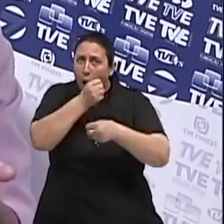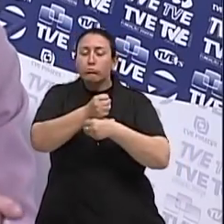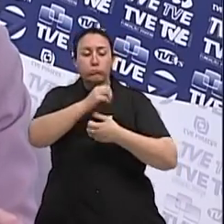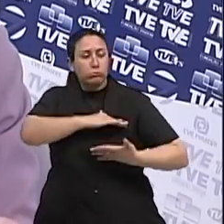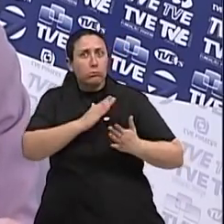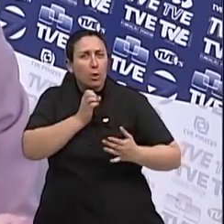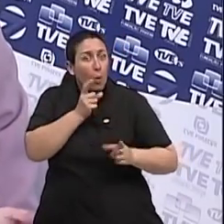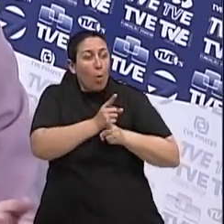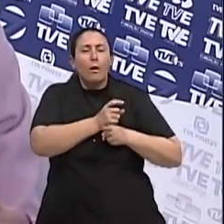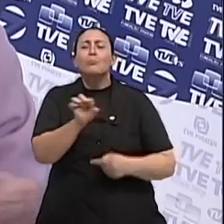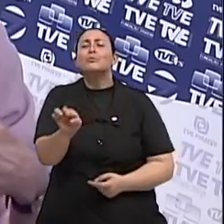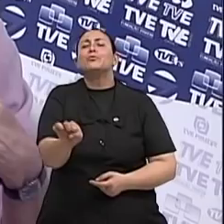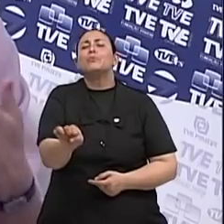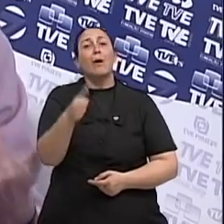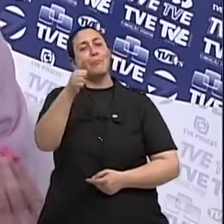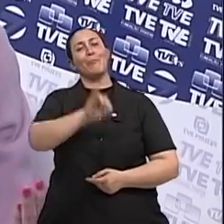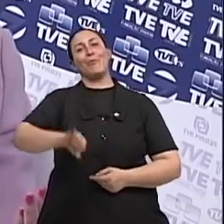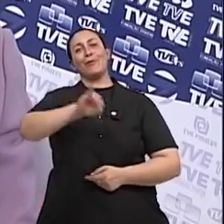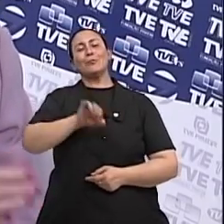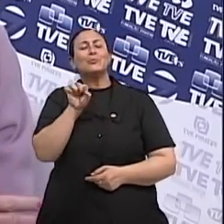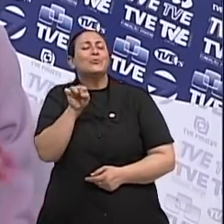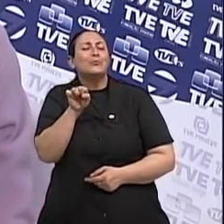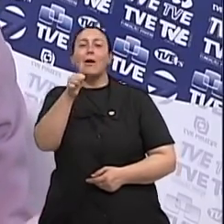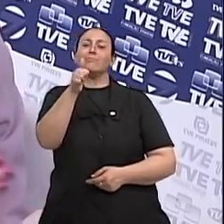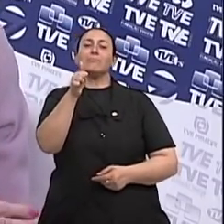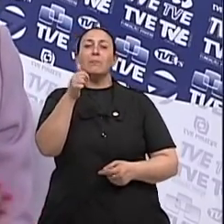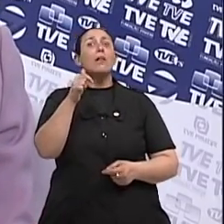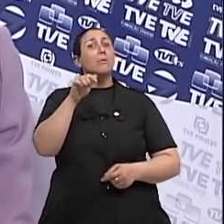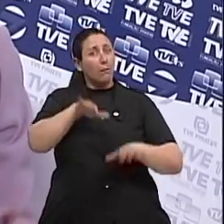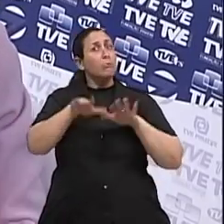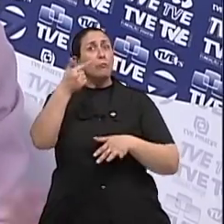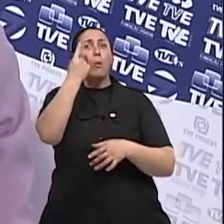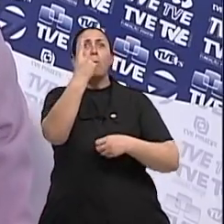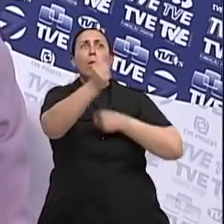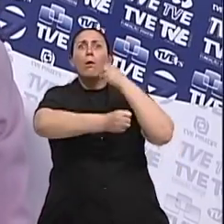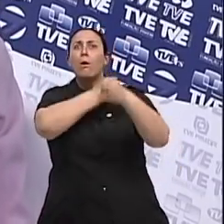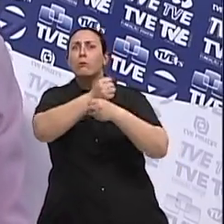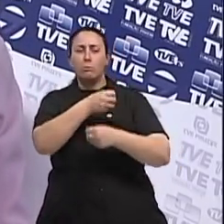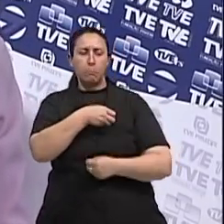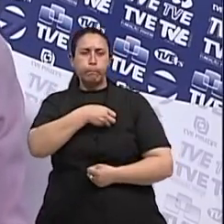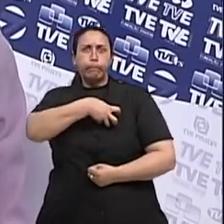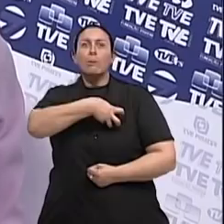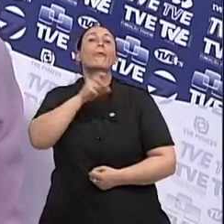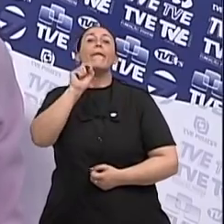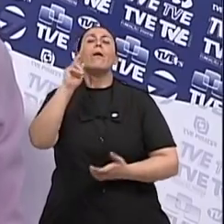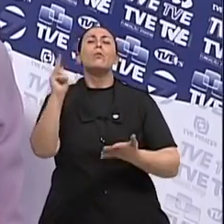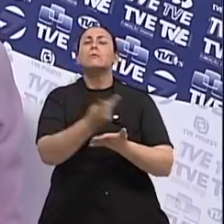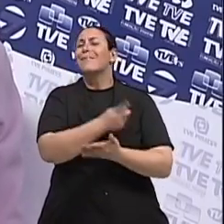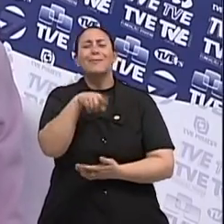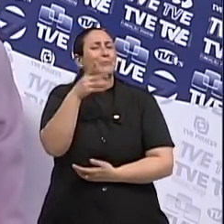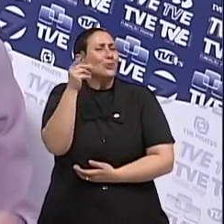achar pequenininho. Então, existem casos que a gente acha grande mesmo de um ano pra outro. Bom, mas aqueles são os casos agressivos que são